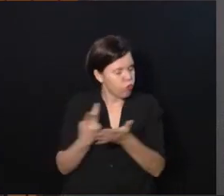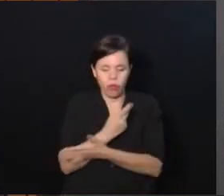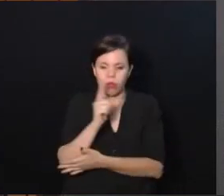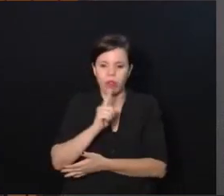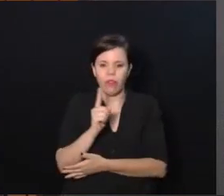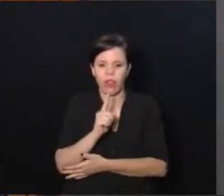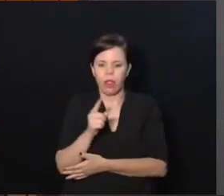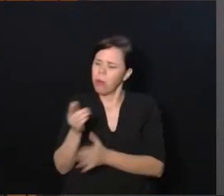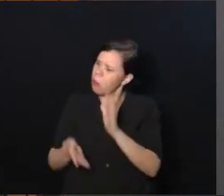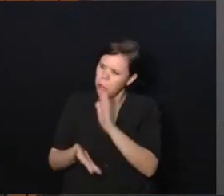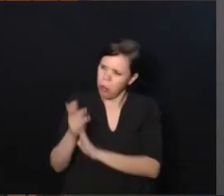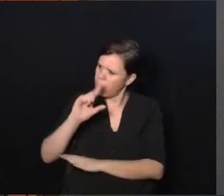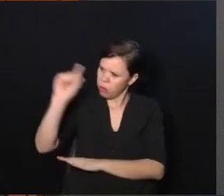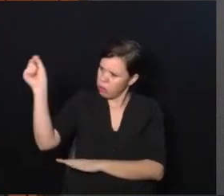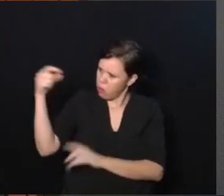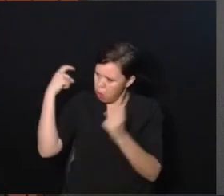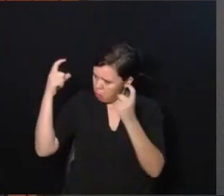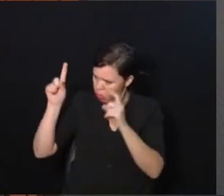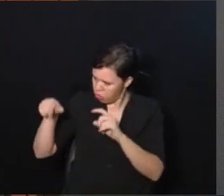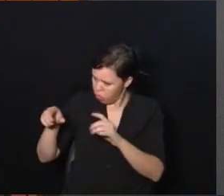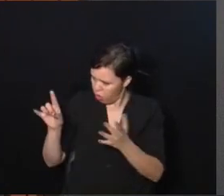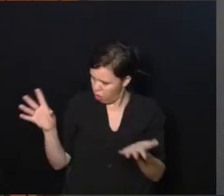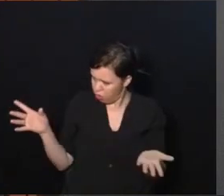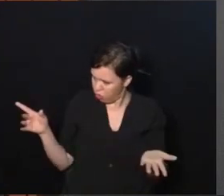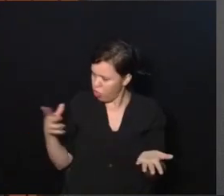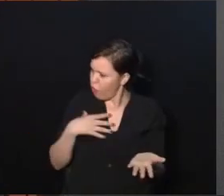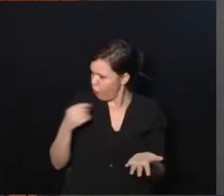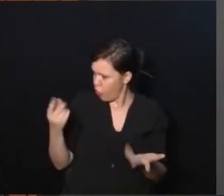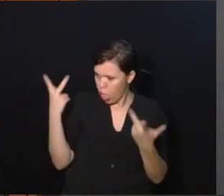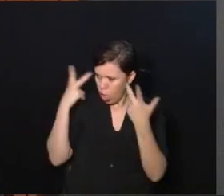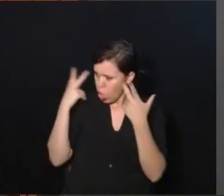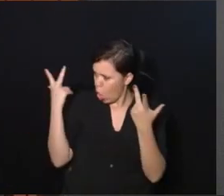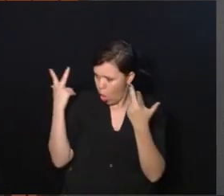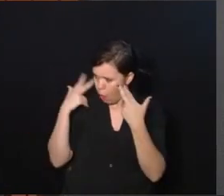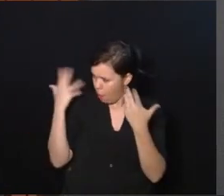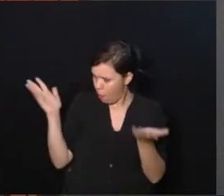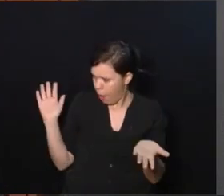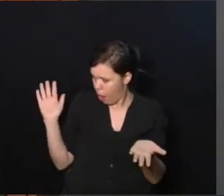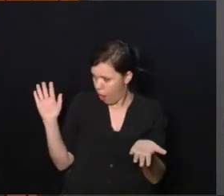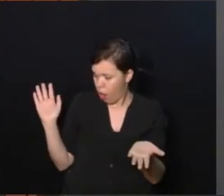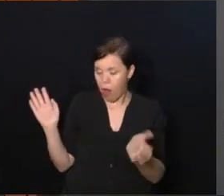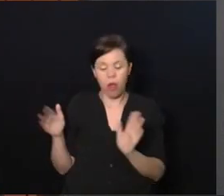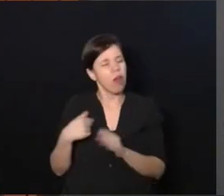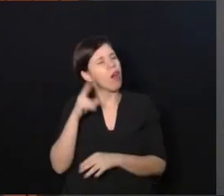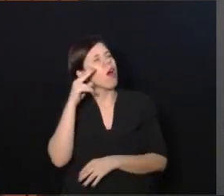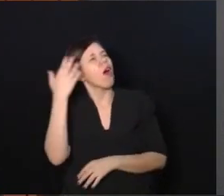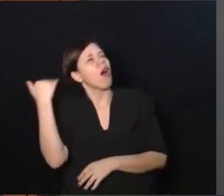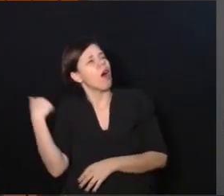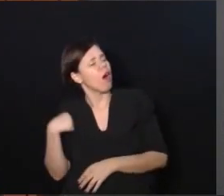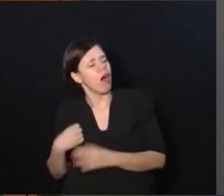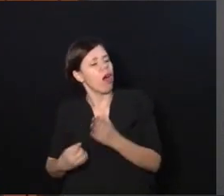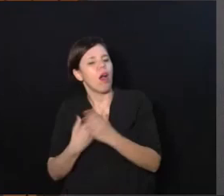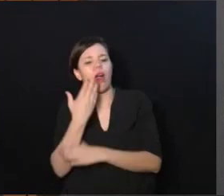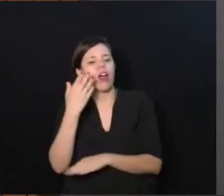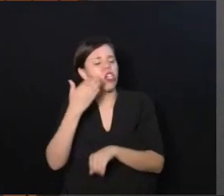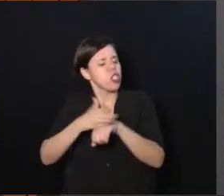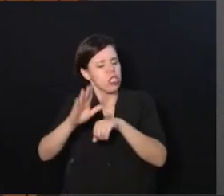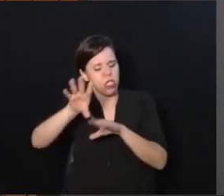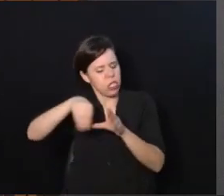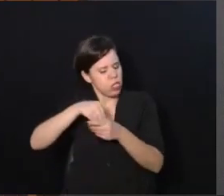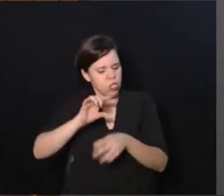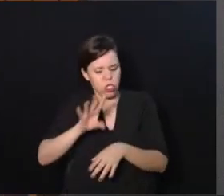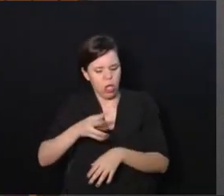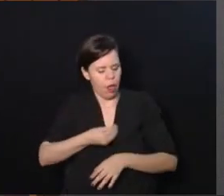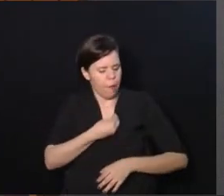falou, vocês podem ir embora, a sua preocupação é só essa. seu filho vai ser uma pessoa normal. E eu acho que isso daí não se aplica só a mim, não.